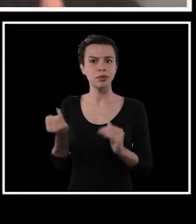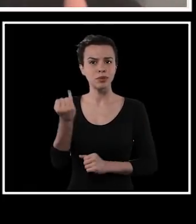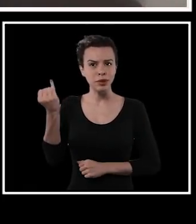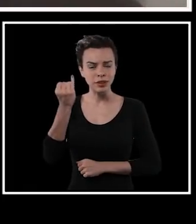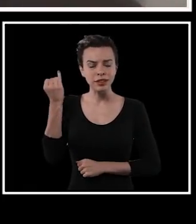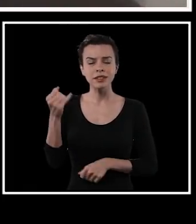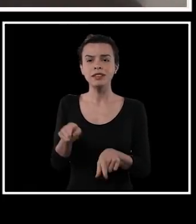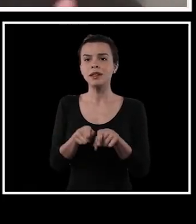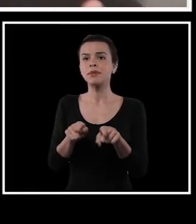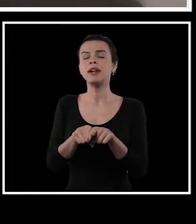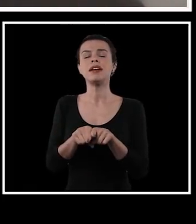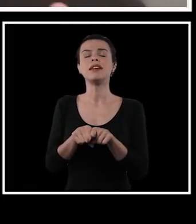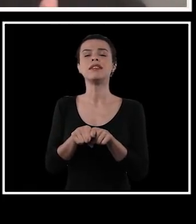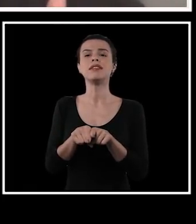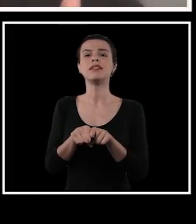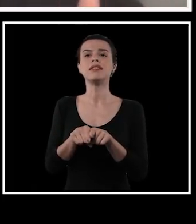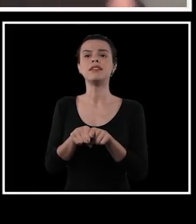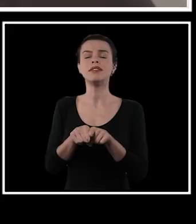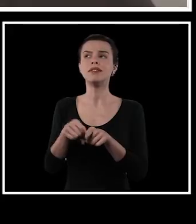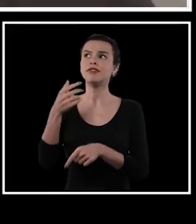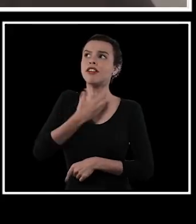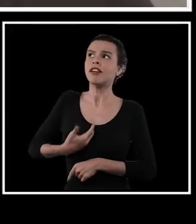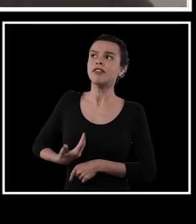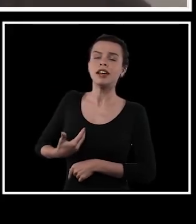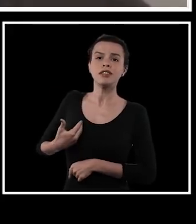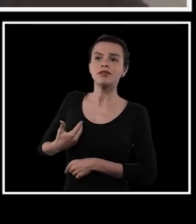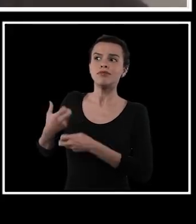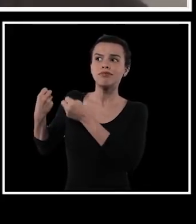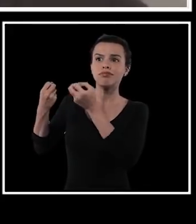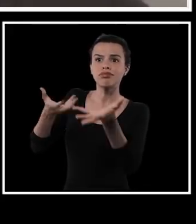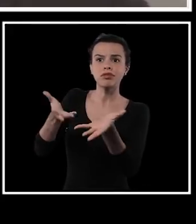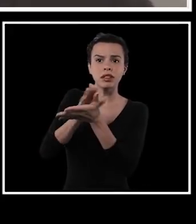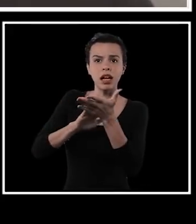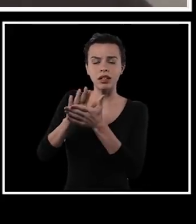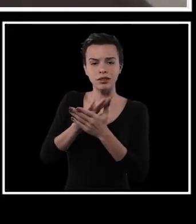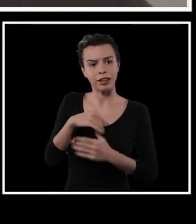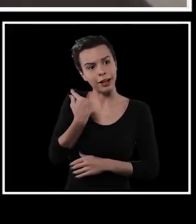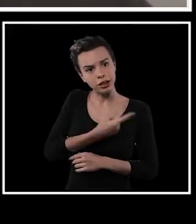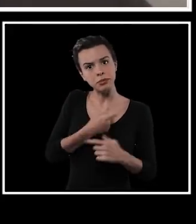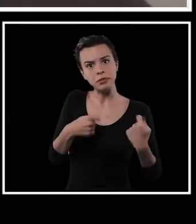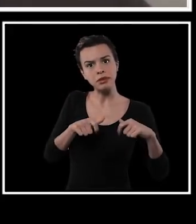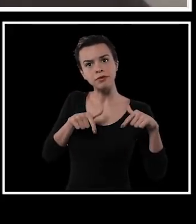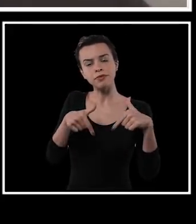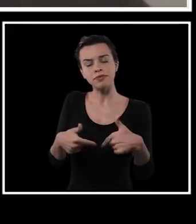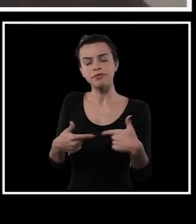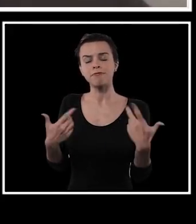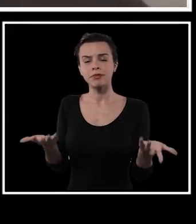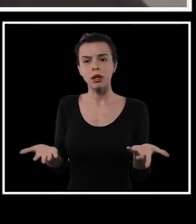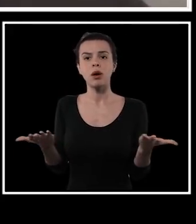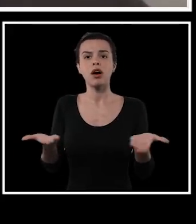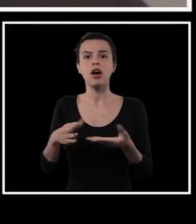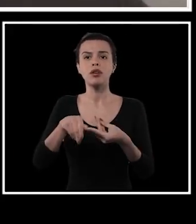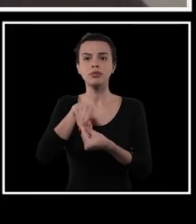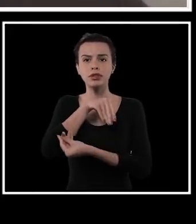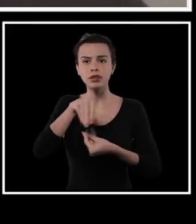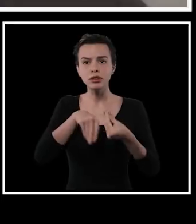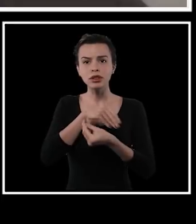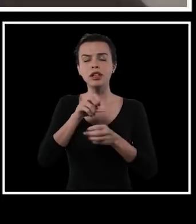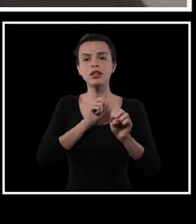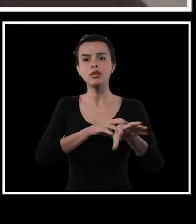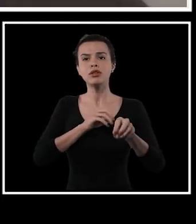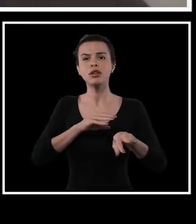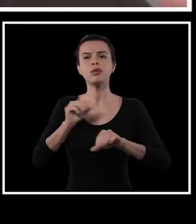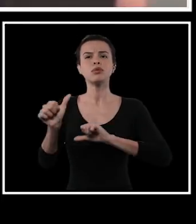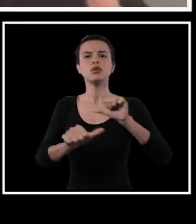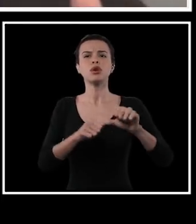especialmente quando essas vozes não vêm das autoridades, que deveriam vir. E isso tudo se mistura agora com como a